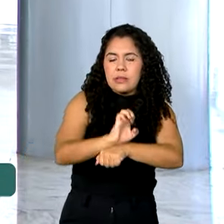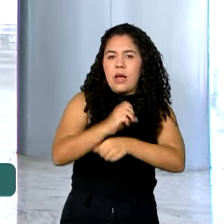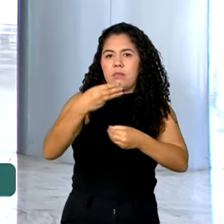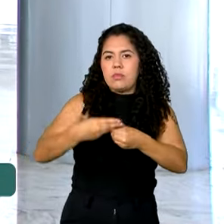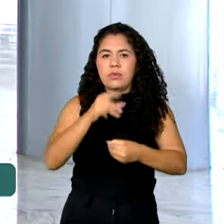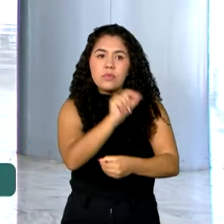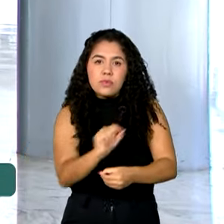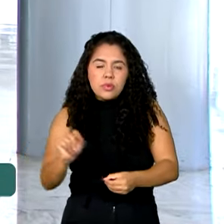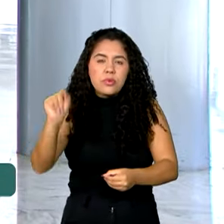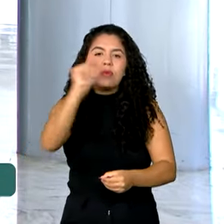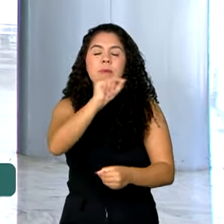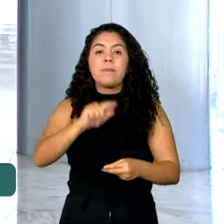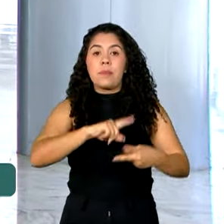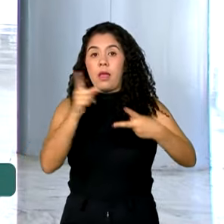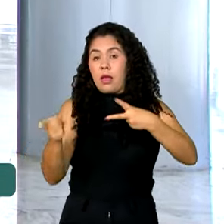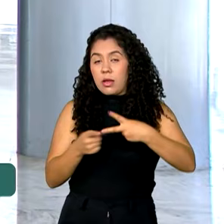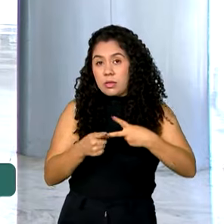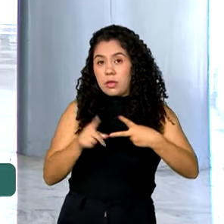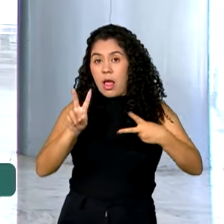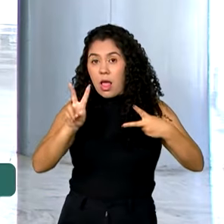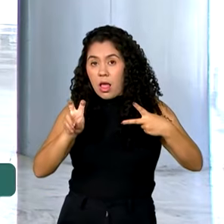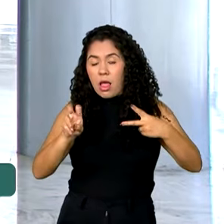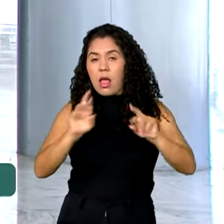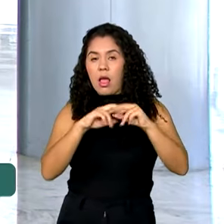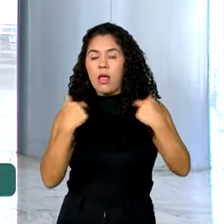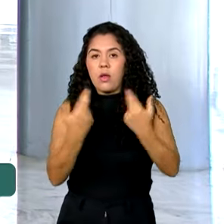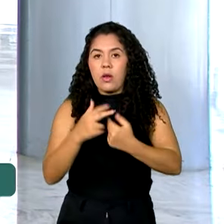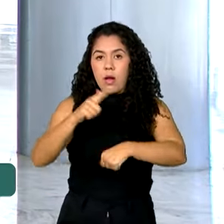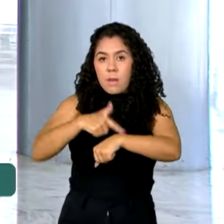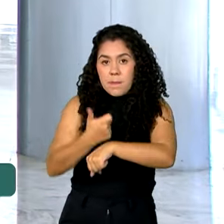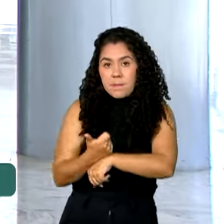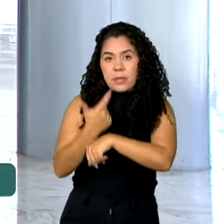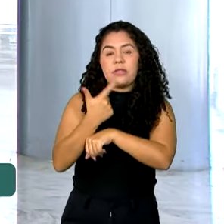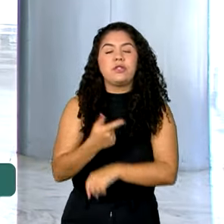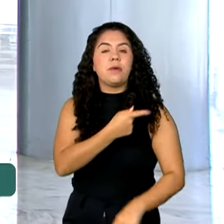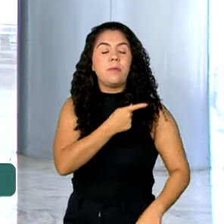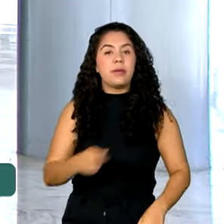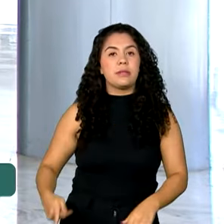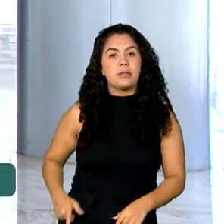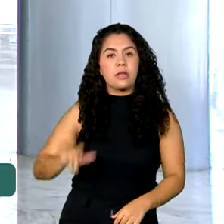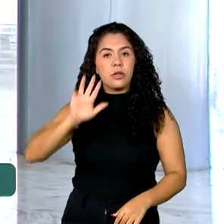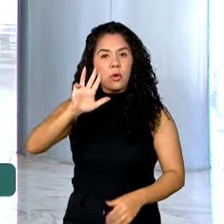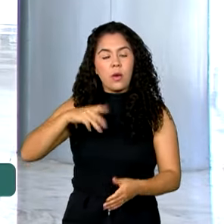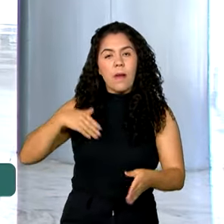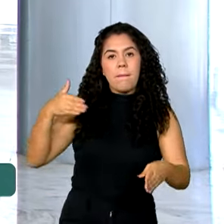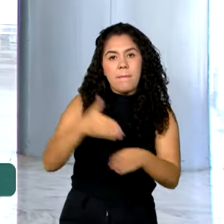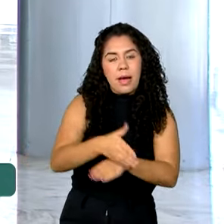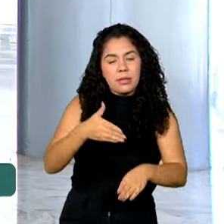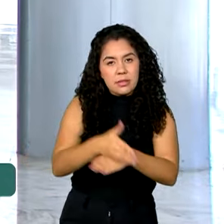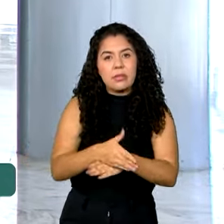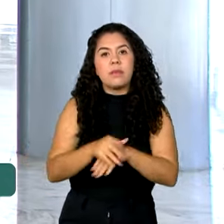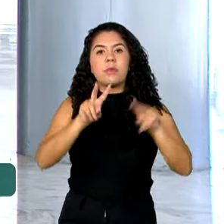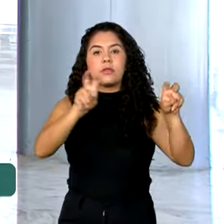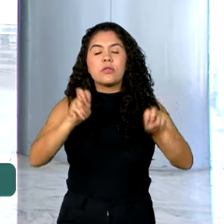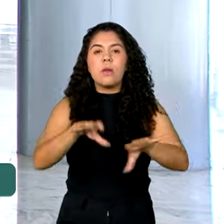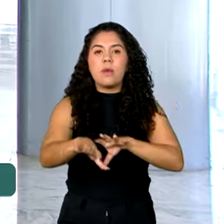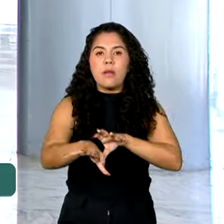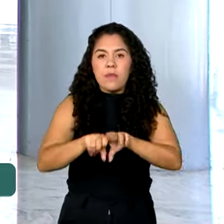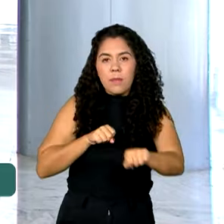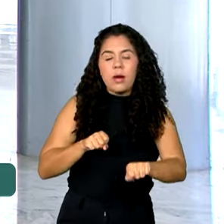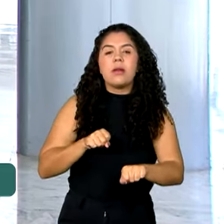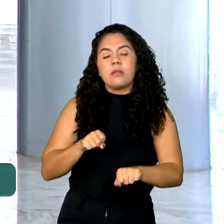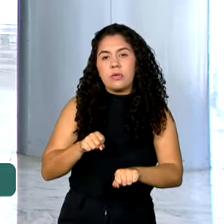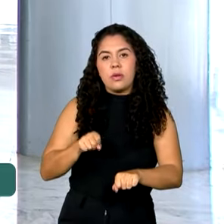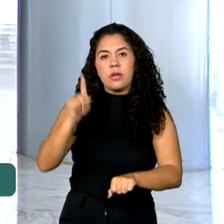agenda, em seguida, ao meio-dia, o presidente participa da cerimônia de formatura do Instituto Rio Branco, no Itamaraty, e hoje, à tarde,